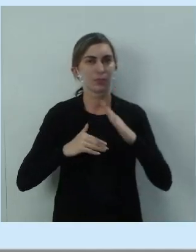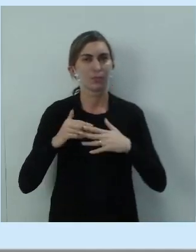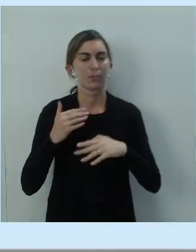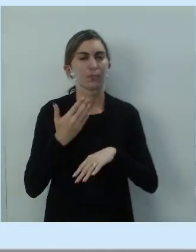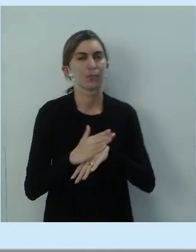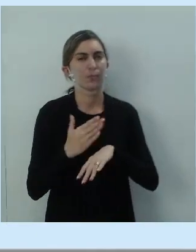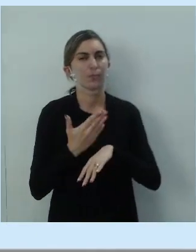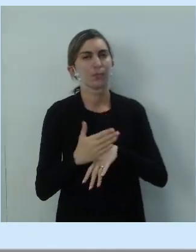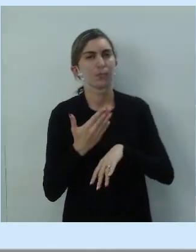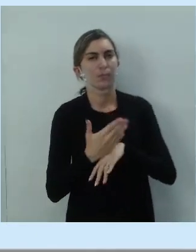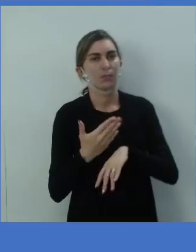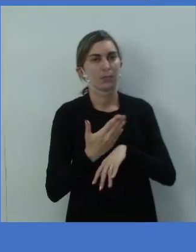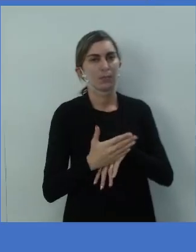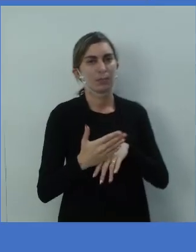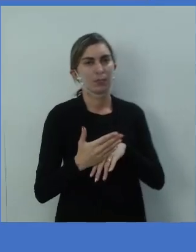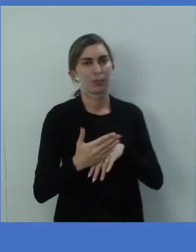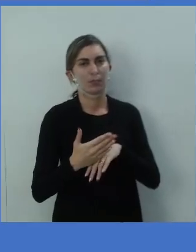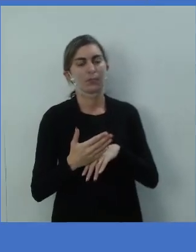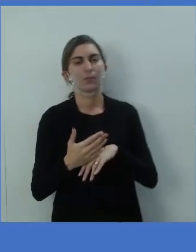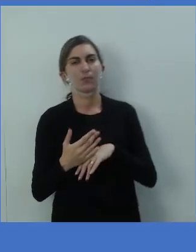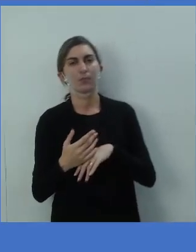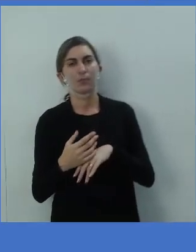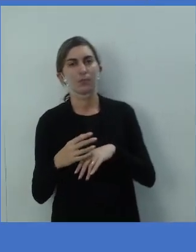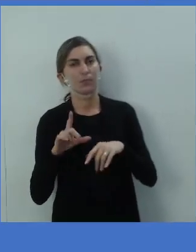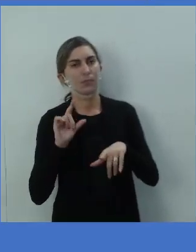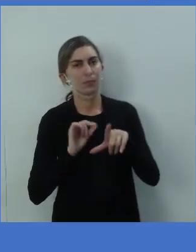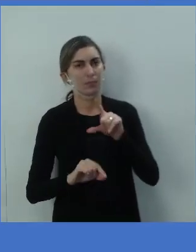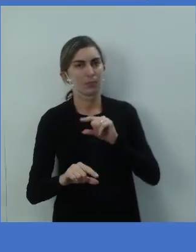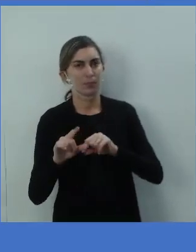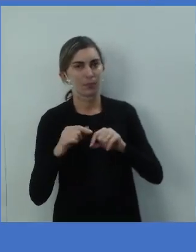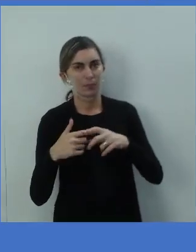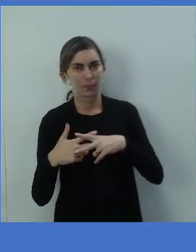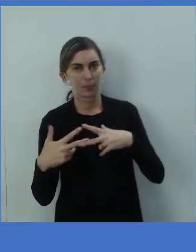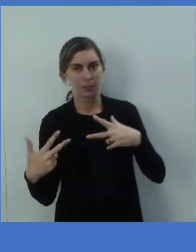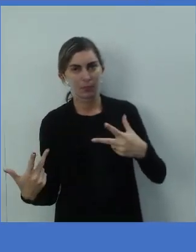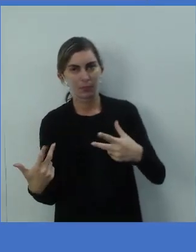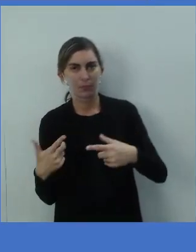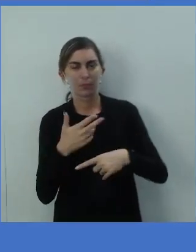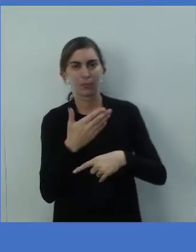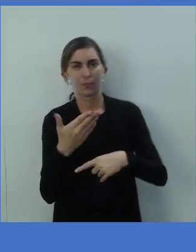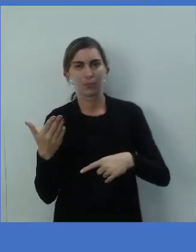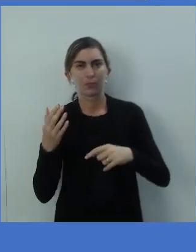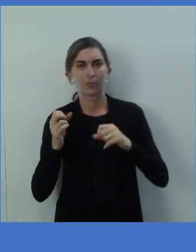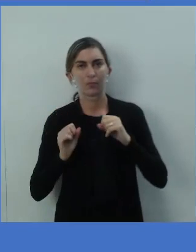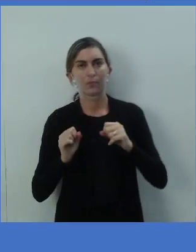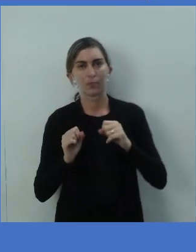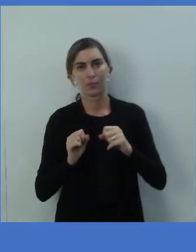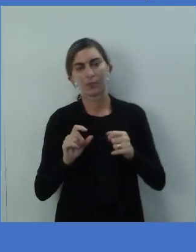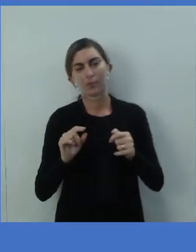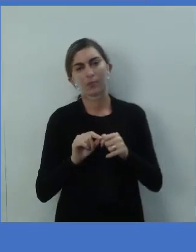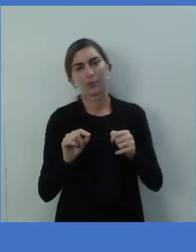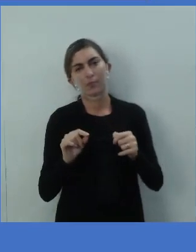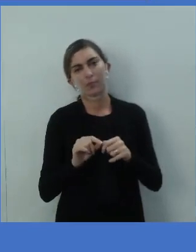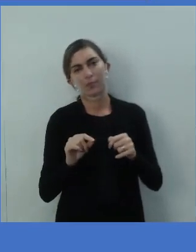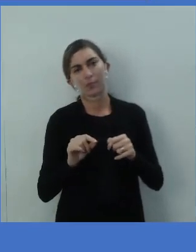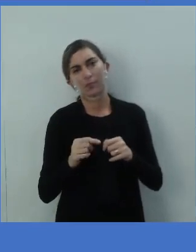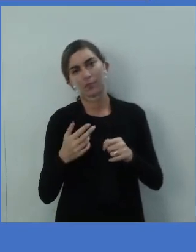choose one thing that, escolha uma coisa que você pode aí fazer pedidos,